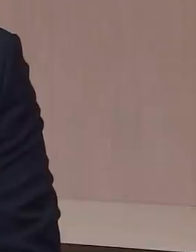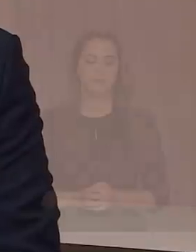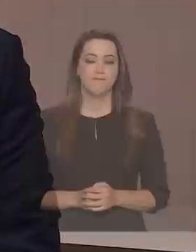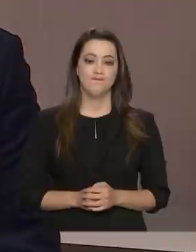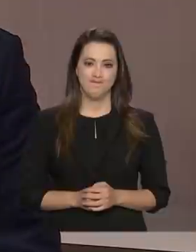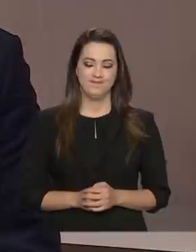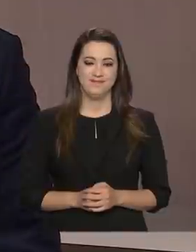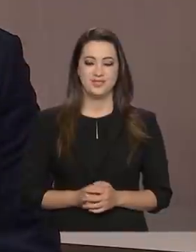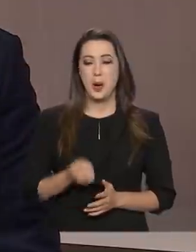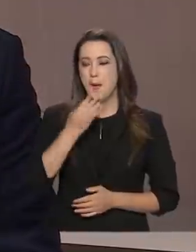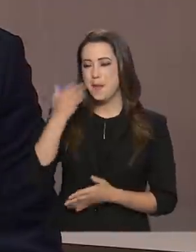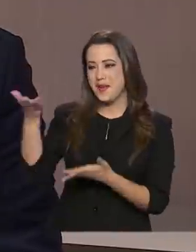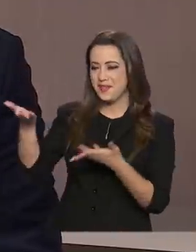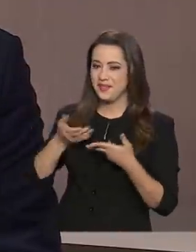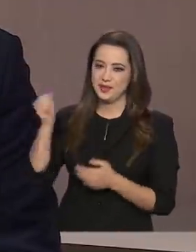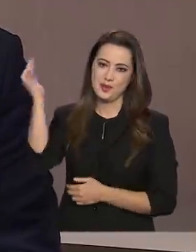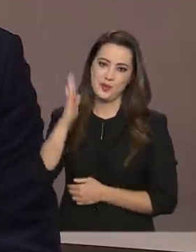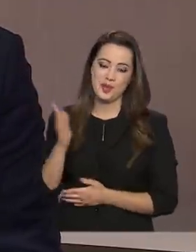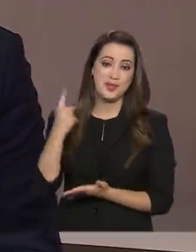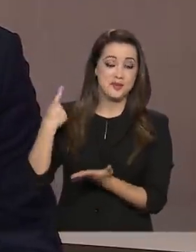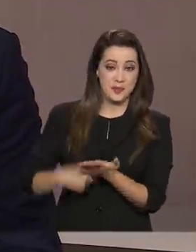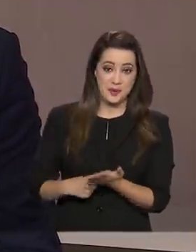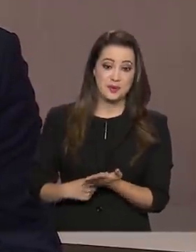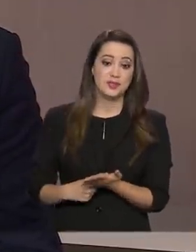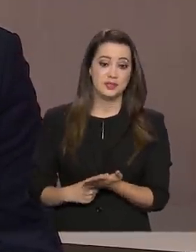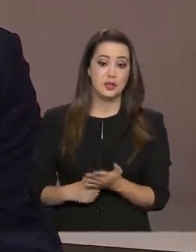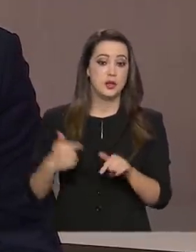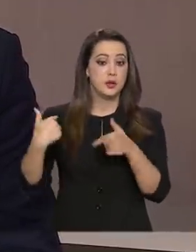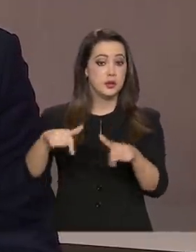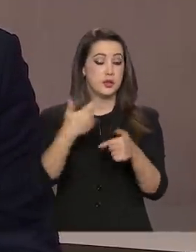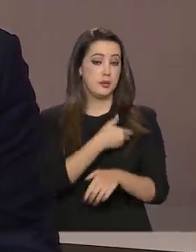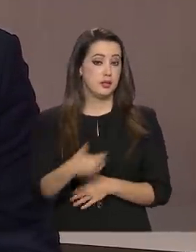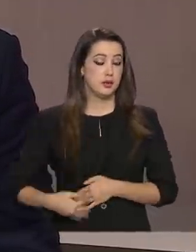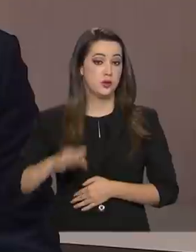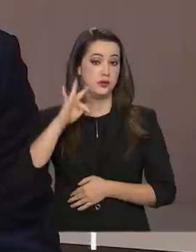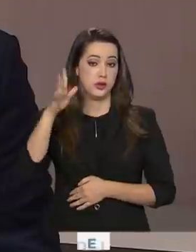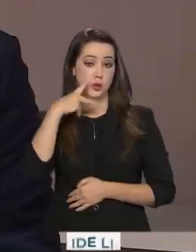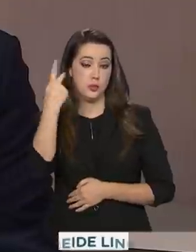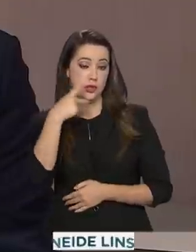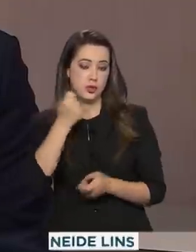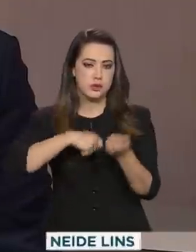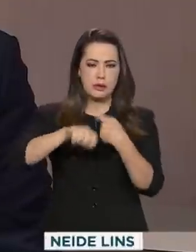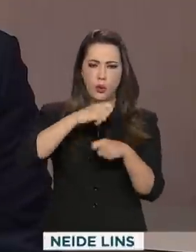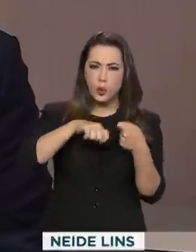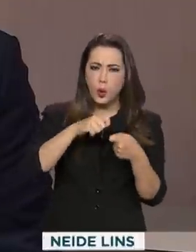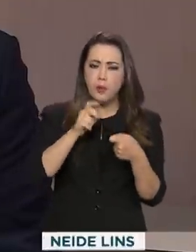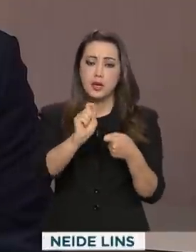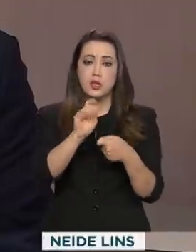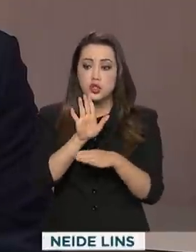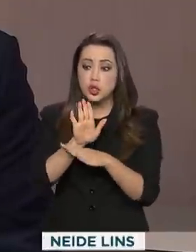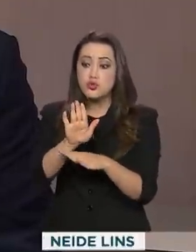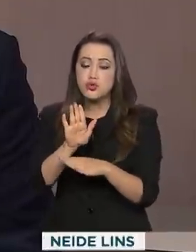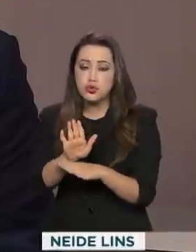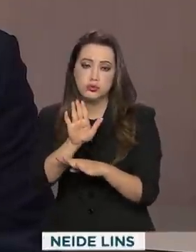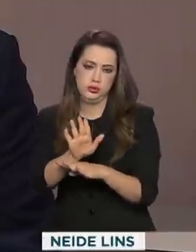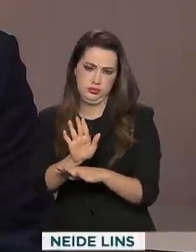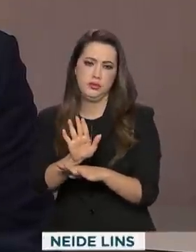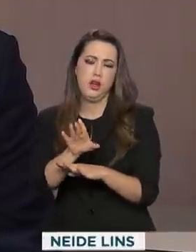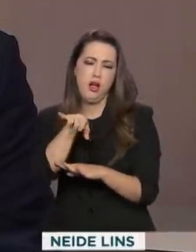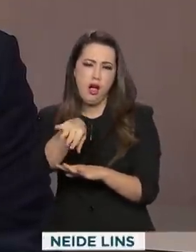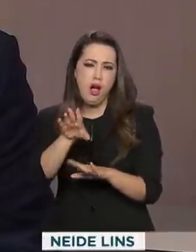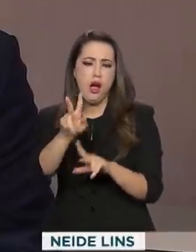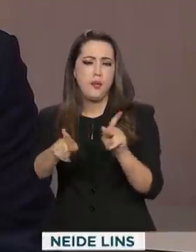Seja bem-vindo ao Brasil em Pauta. A atuação do governo federal com políticas econômicas de apoio à população mais